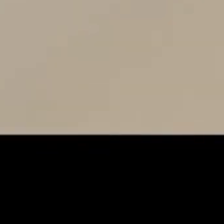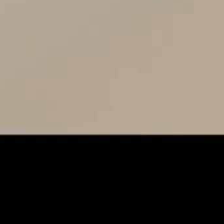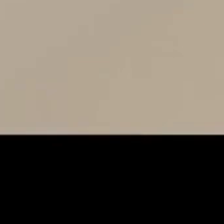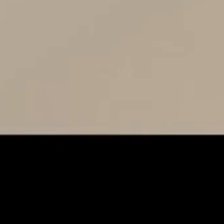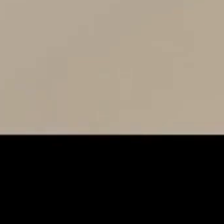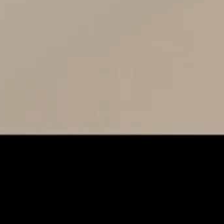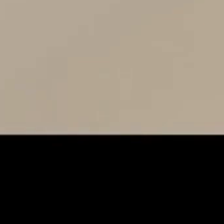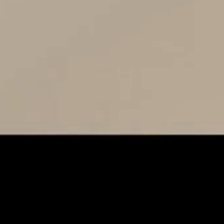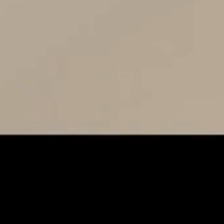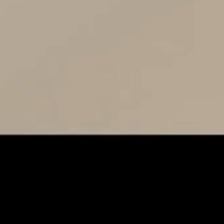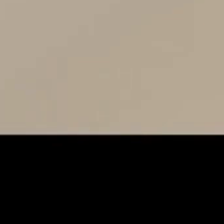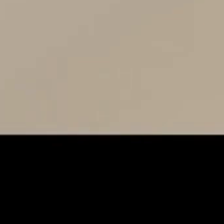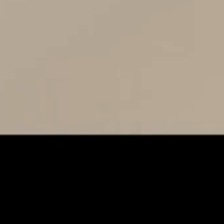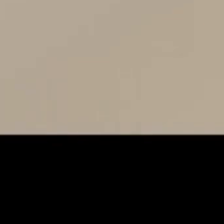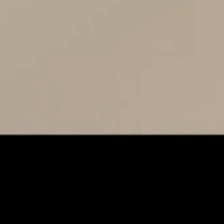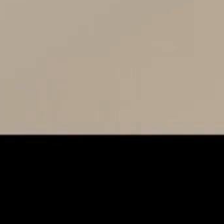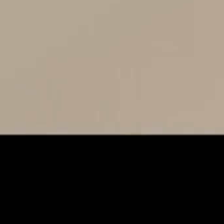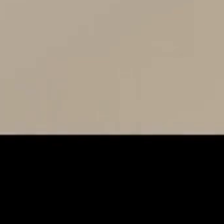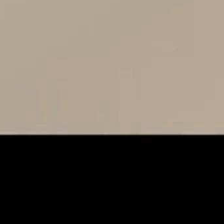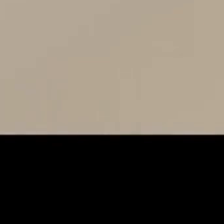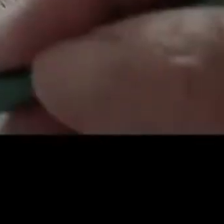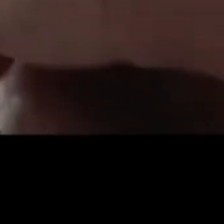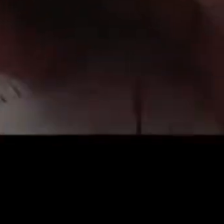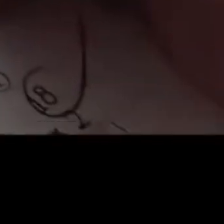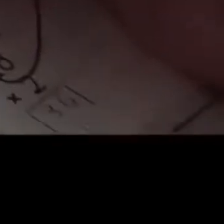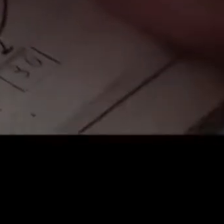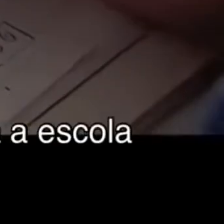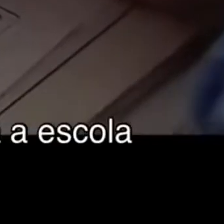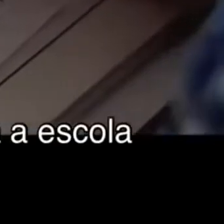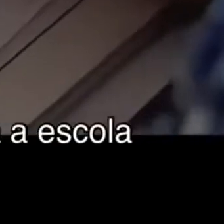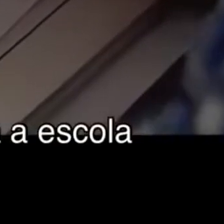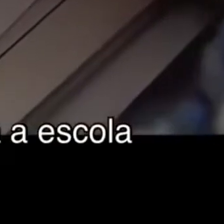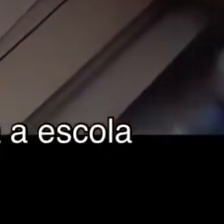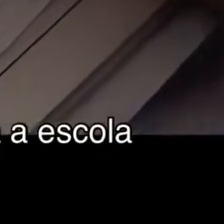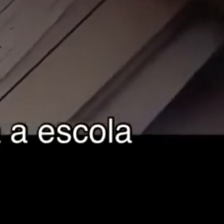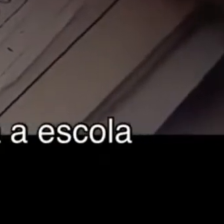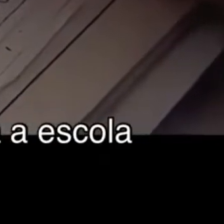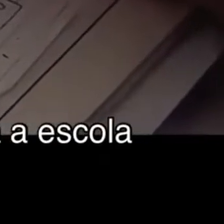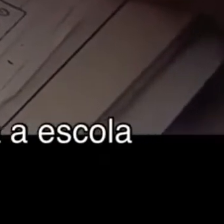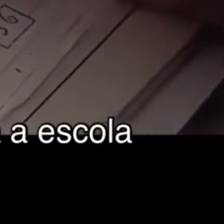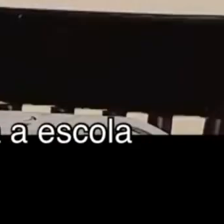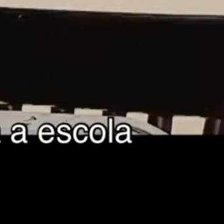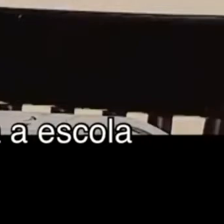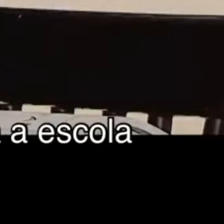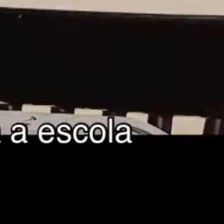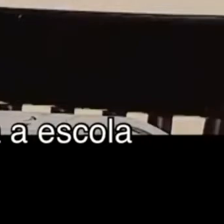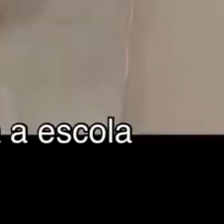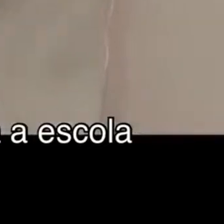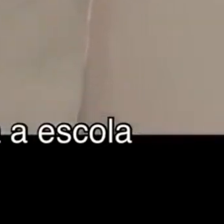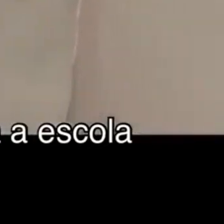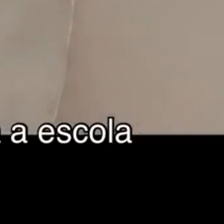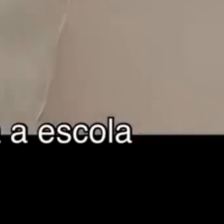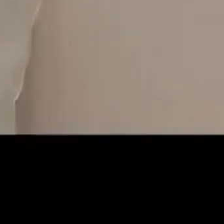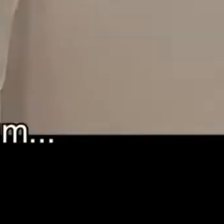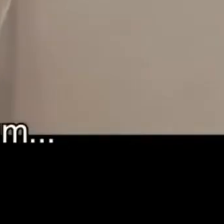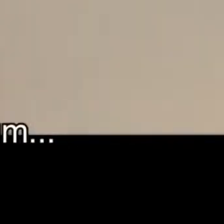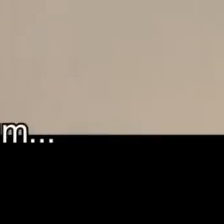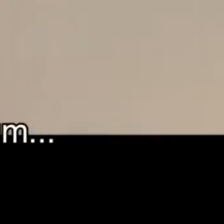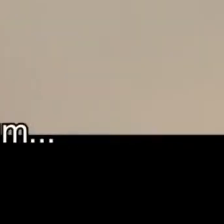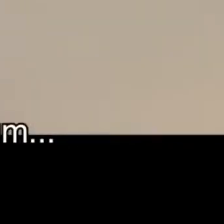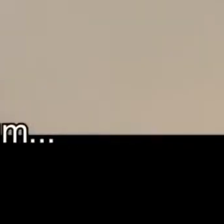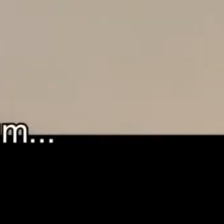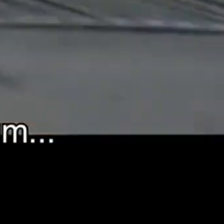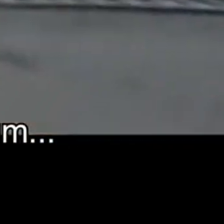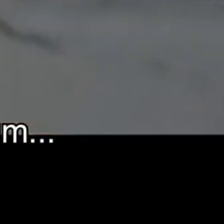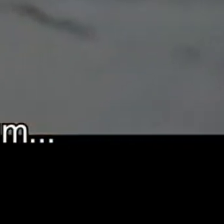rápido, né? Mas eu consigo. Faço as coisas tudo. Quando vai dando a hora de ir para a escola, eu